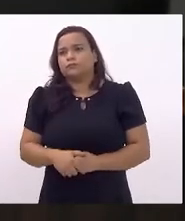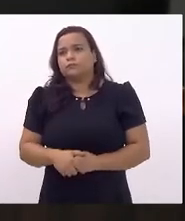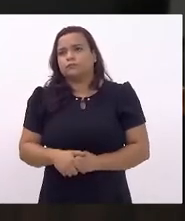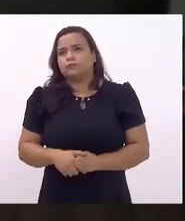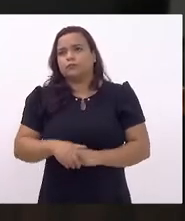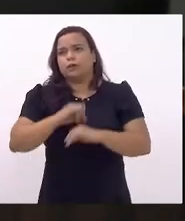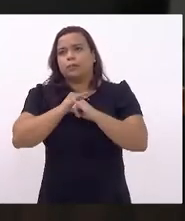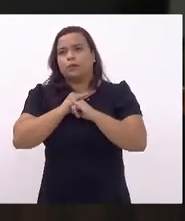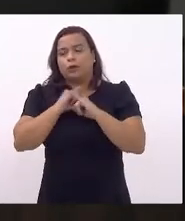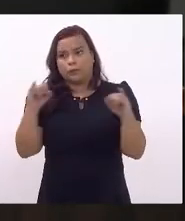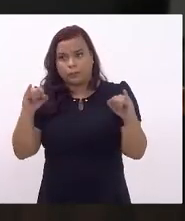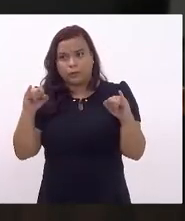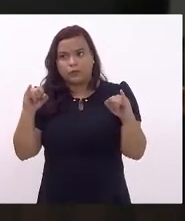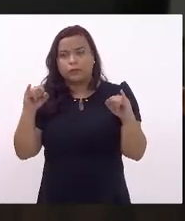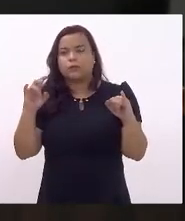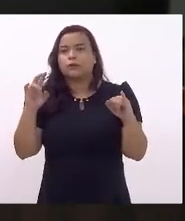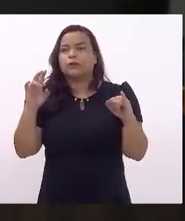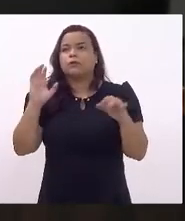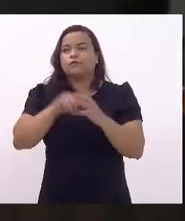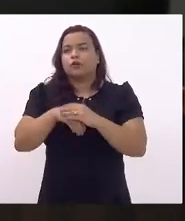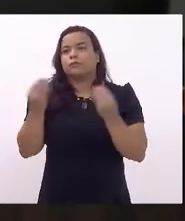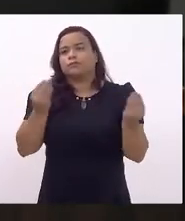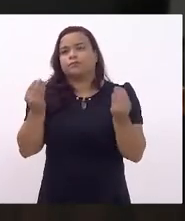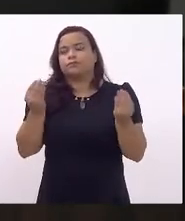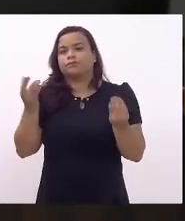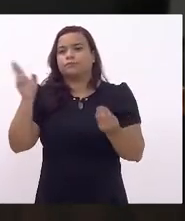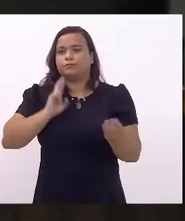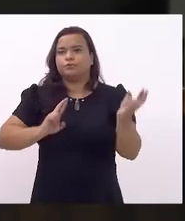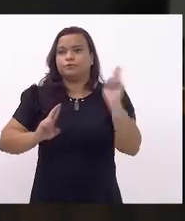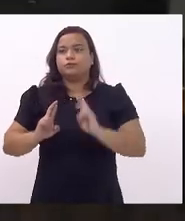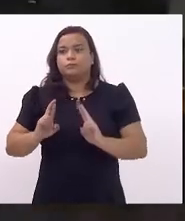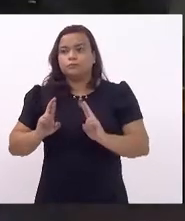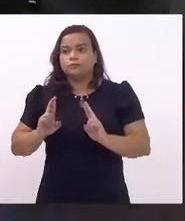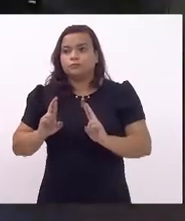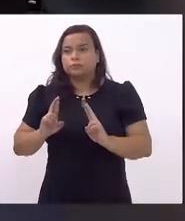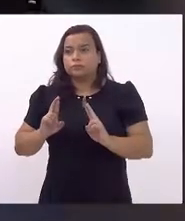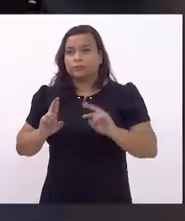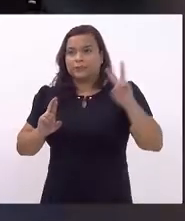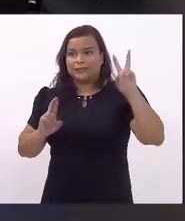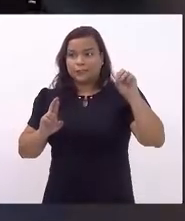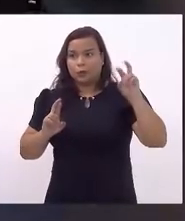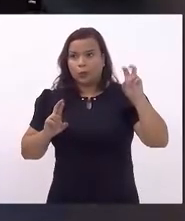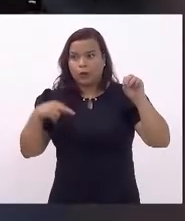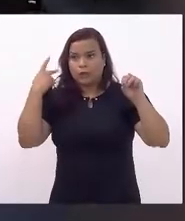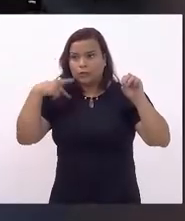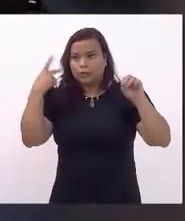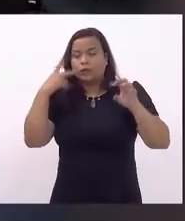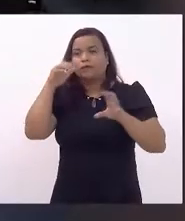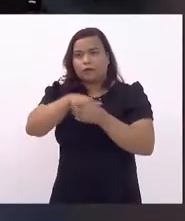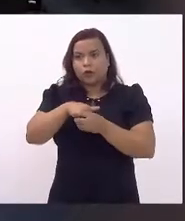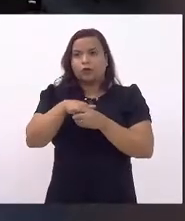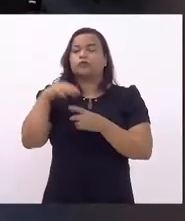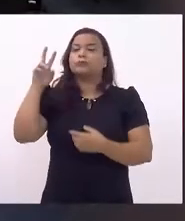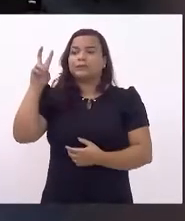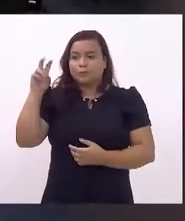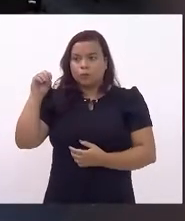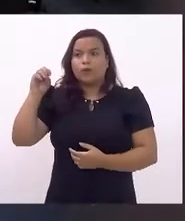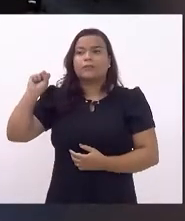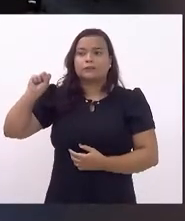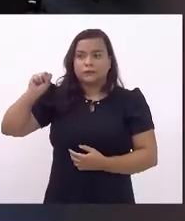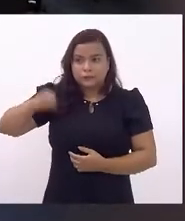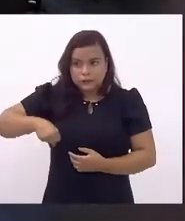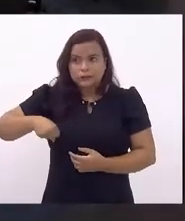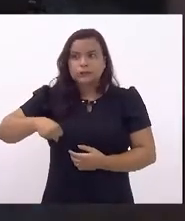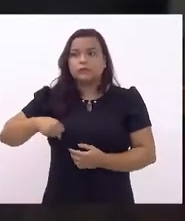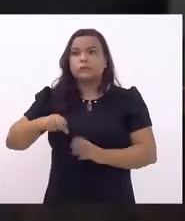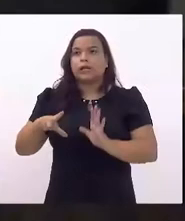proclamar, perdão, a votação. Votaram 50 senhores parlamentares, 50 sims. A emenda